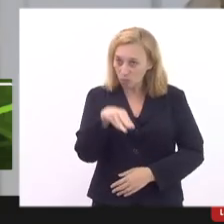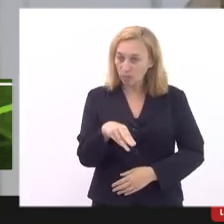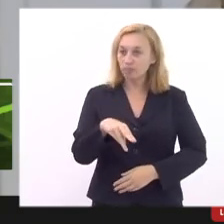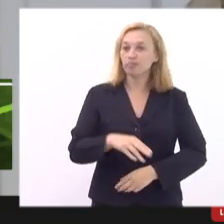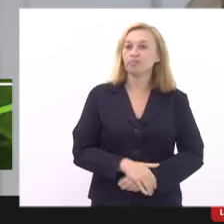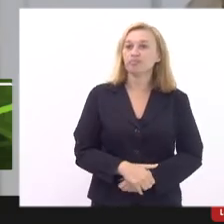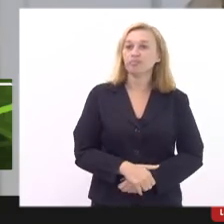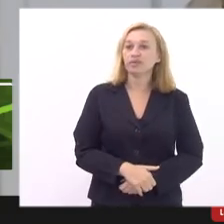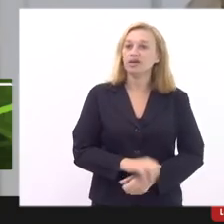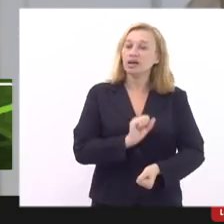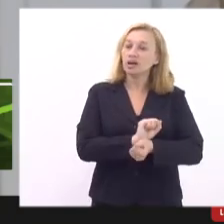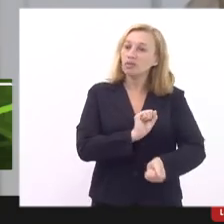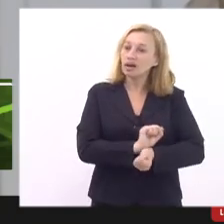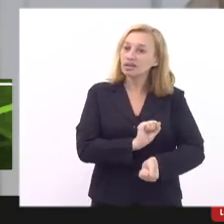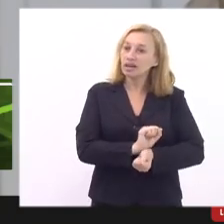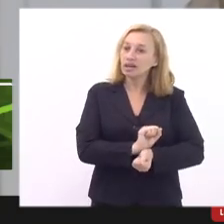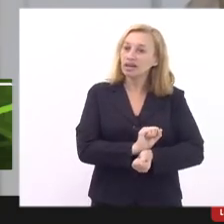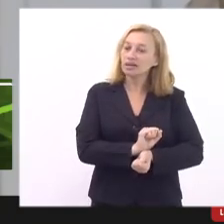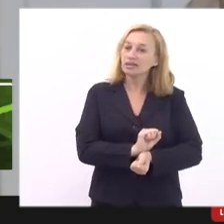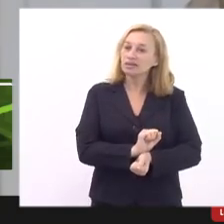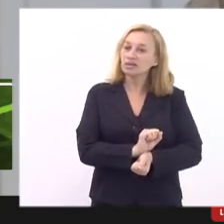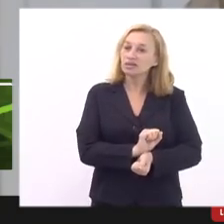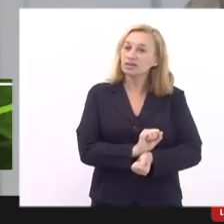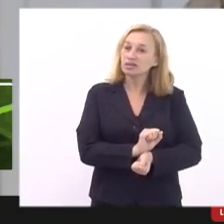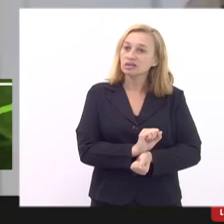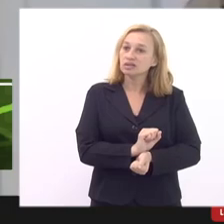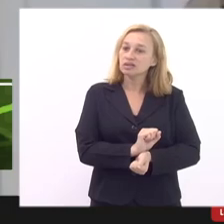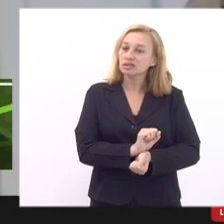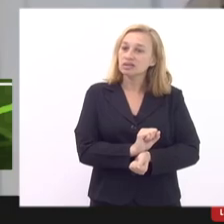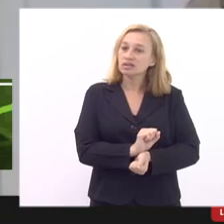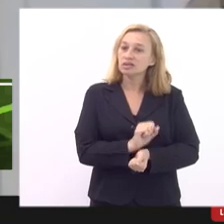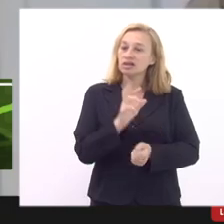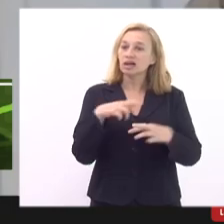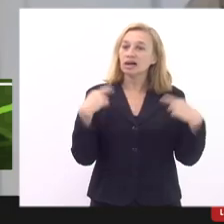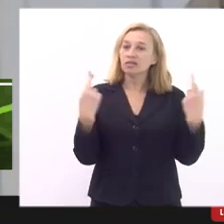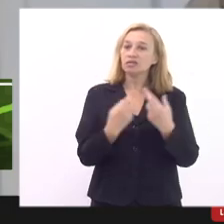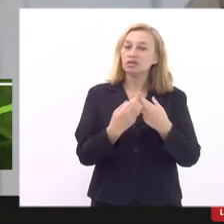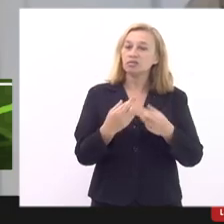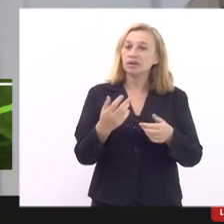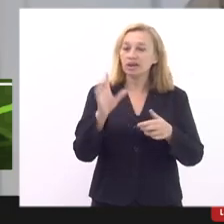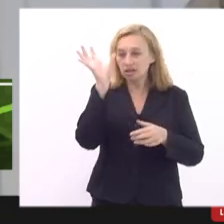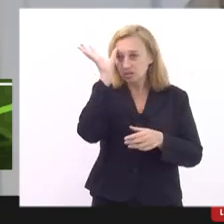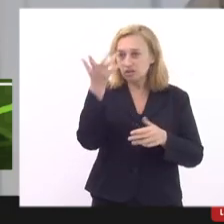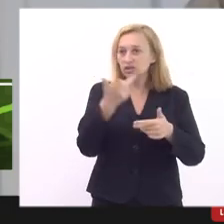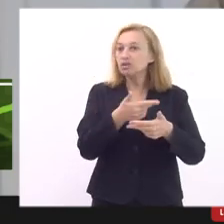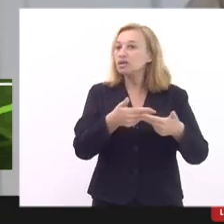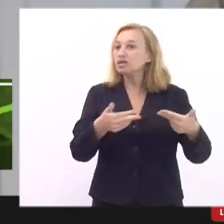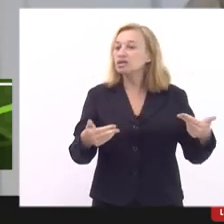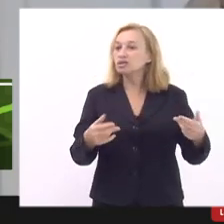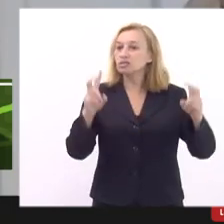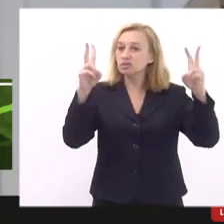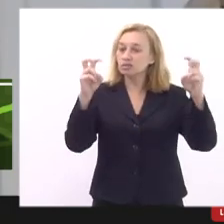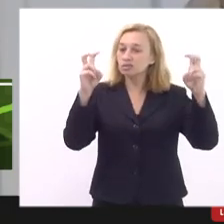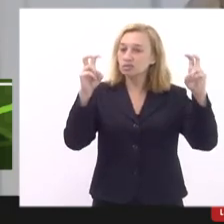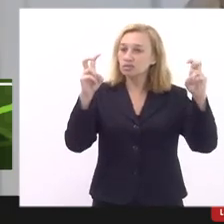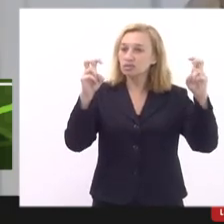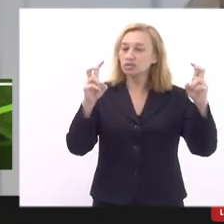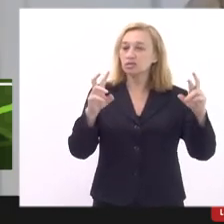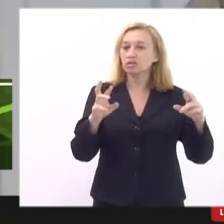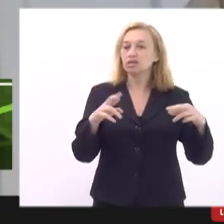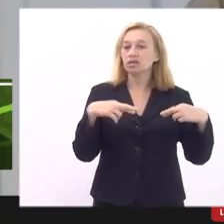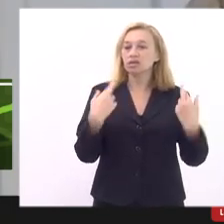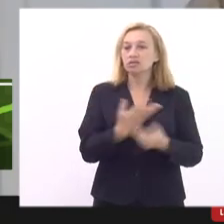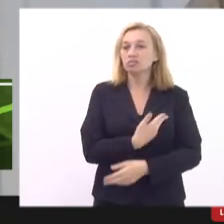vamos aguardar então e a gente debaixo toda essa questão do pessoal na próxima audiência pública que aí a